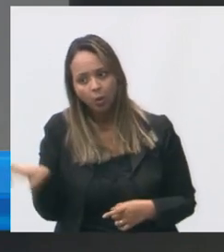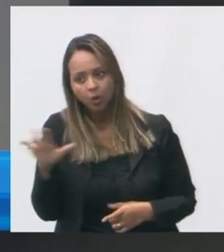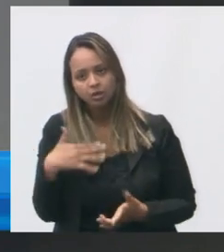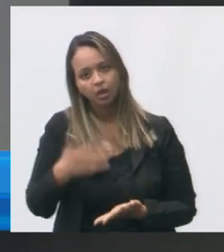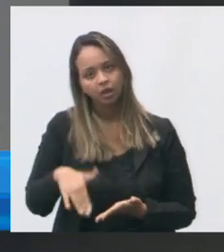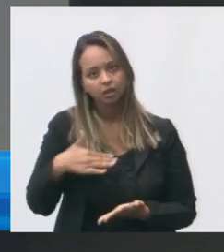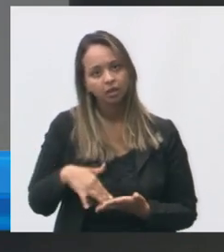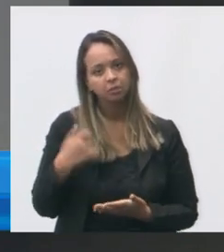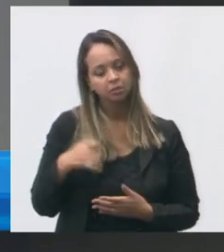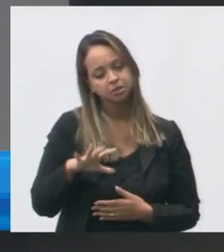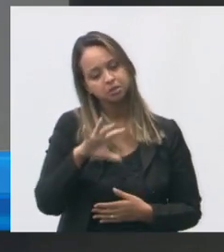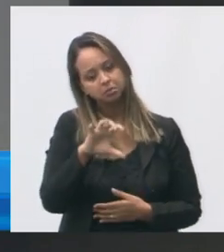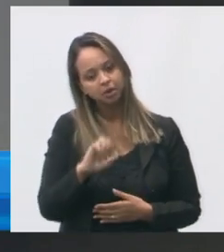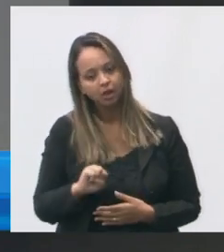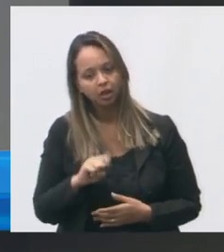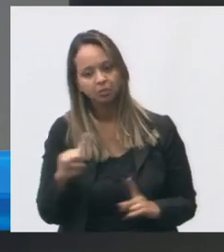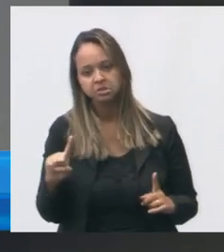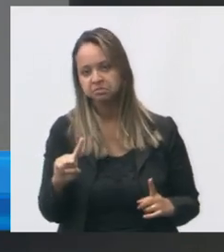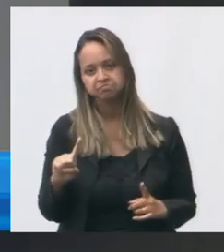tem que ir lá recolher e não recolhe